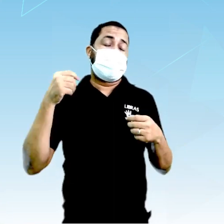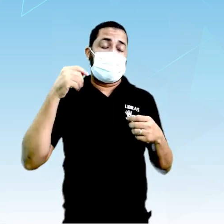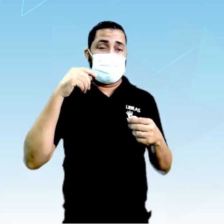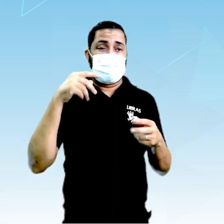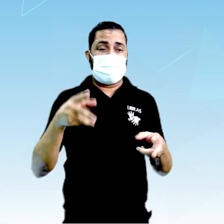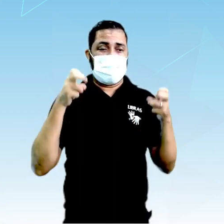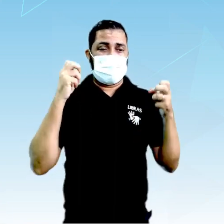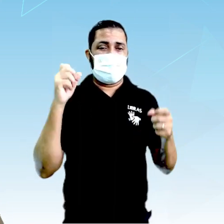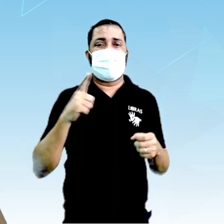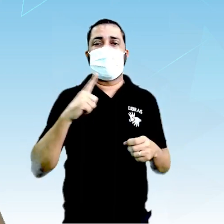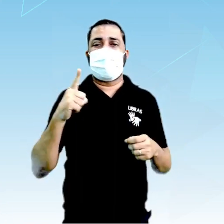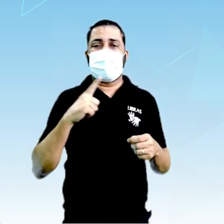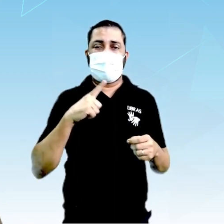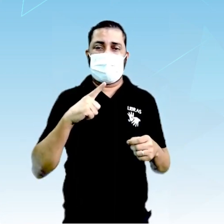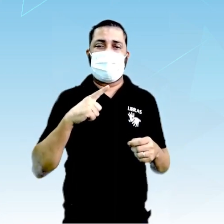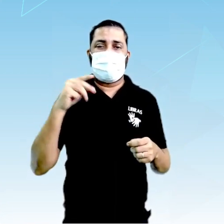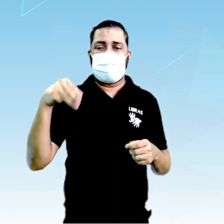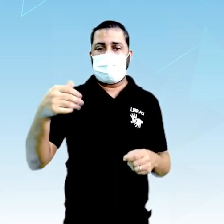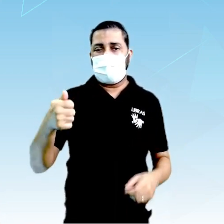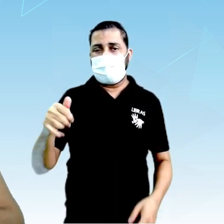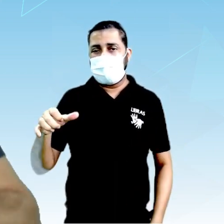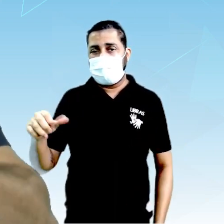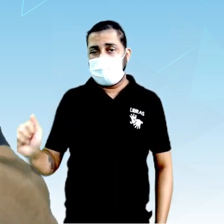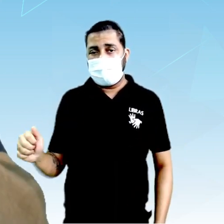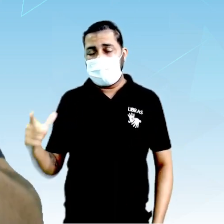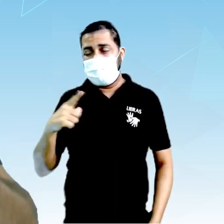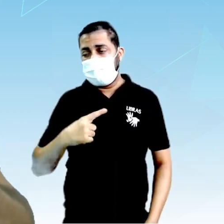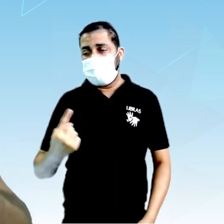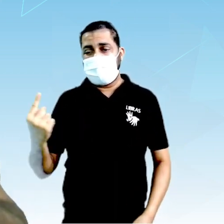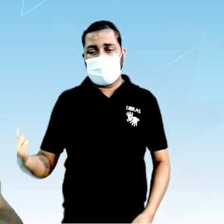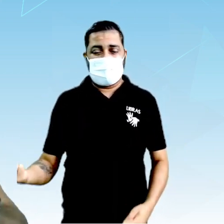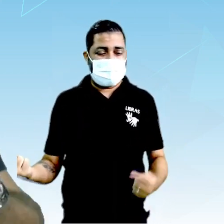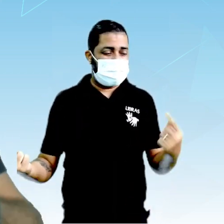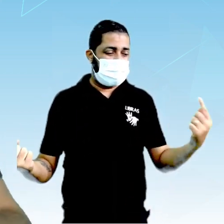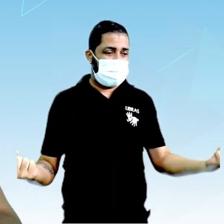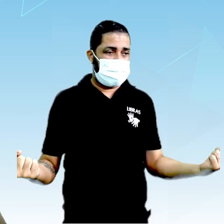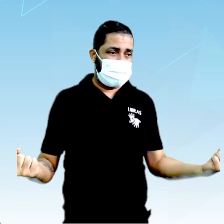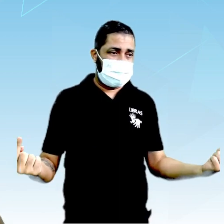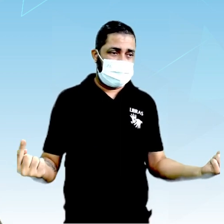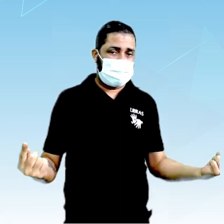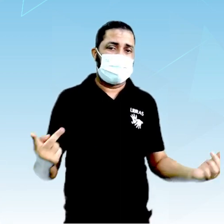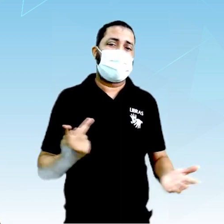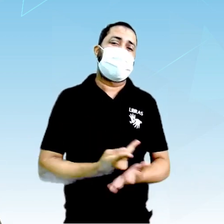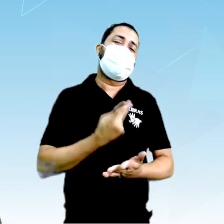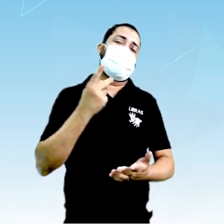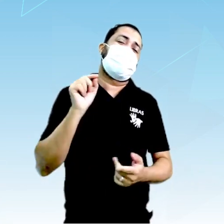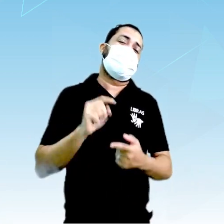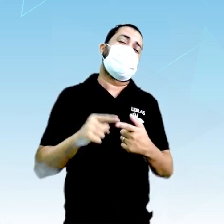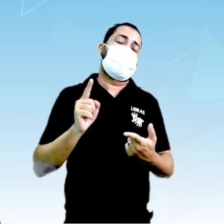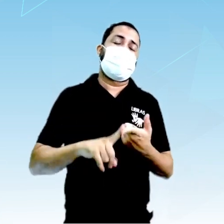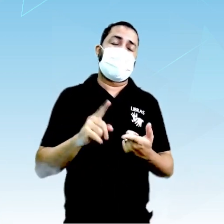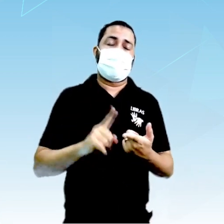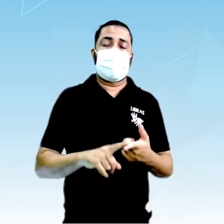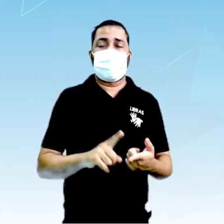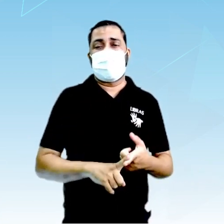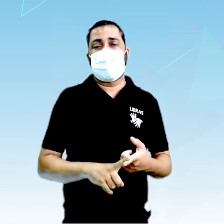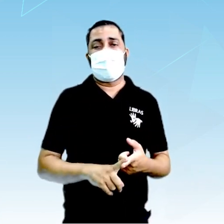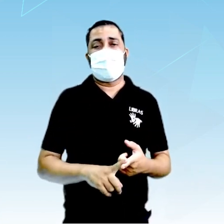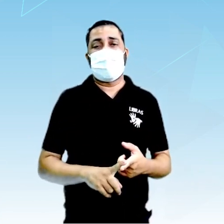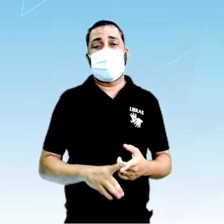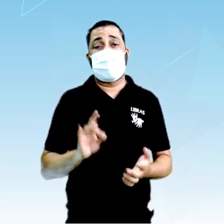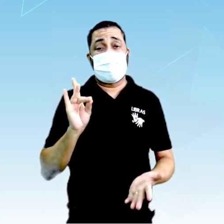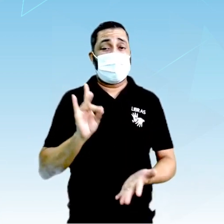também tem massa, porque além de sair de um ponto para o outro, o que acontece também é o